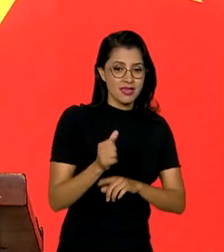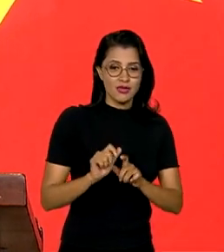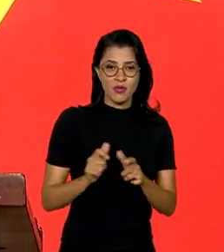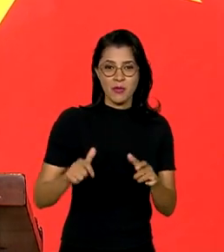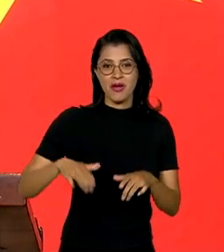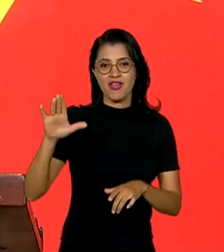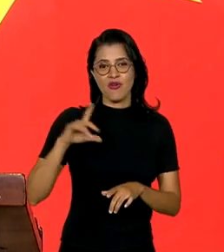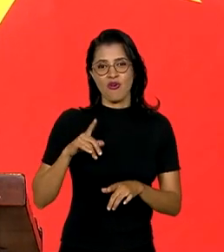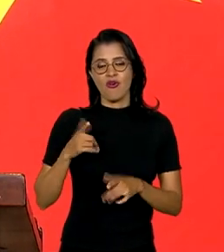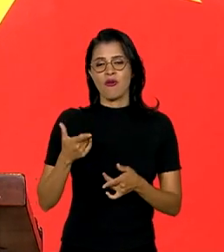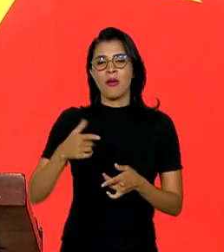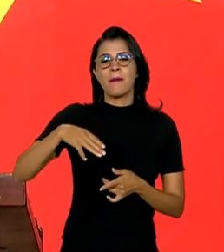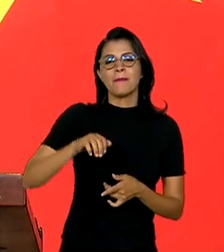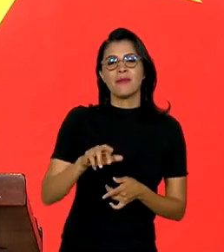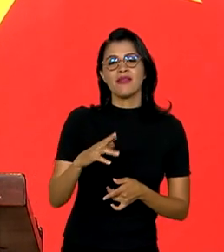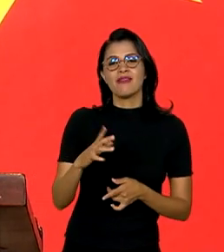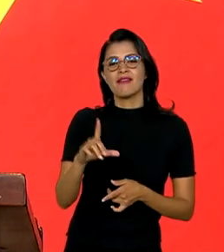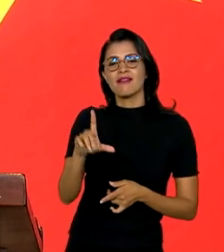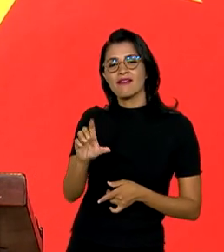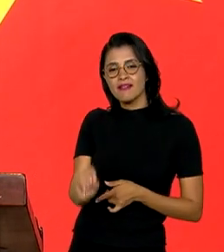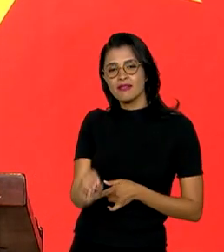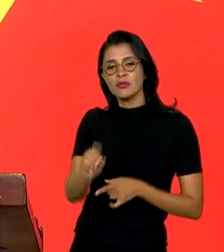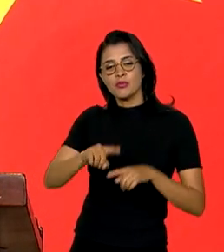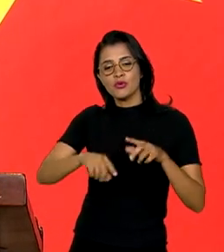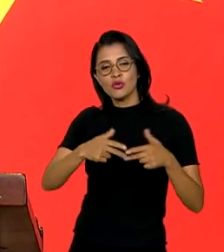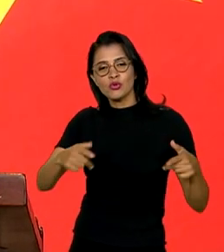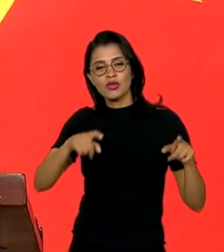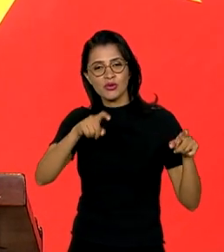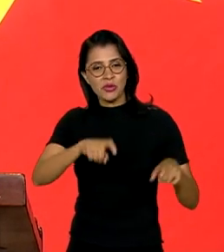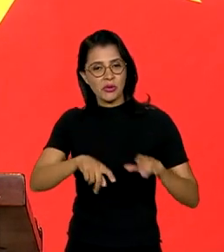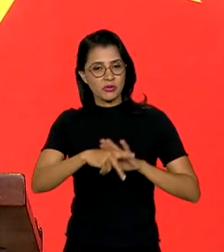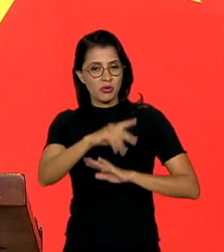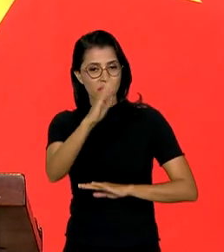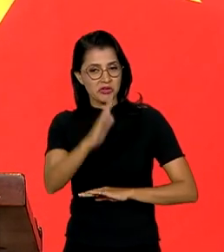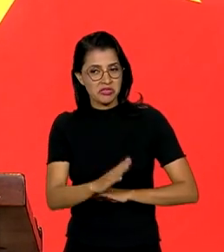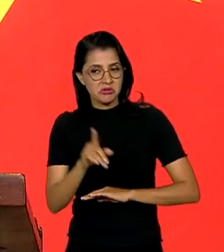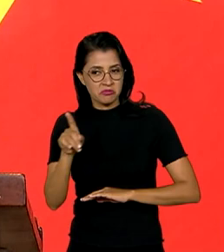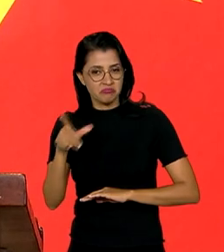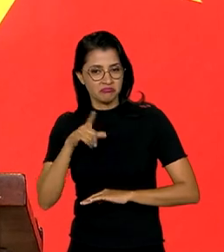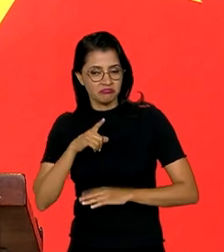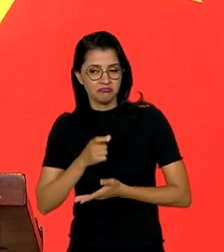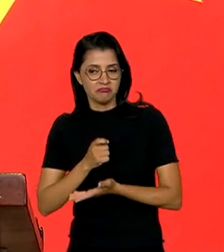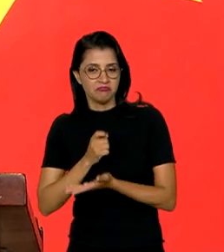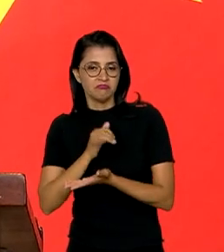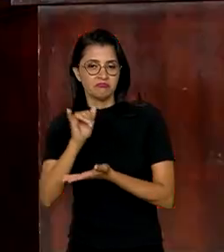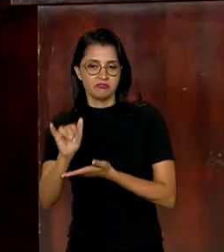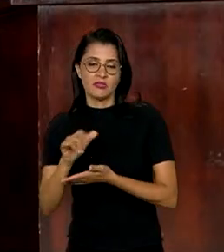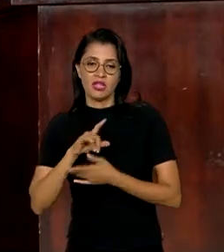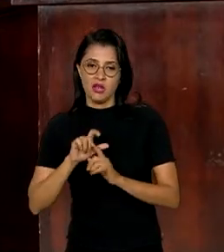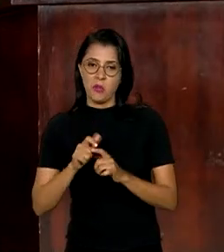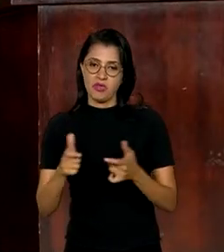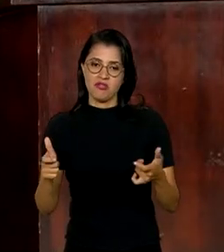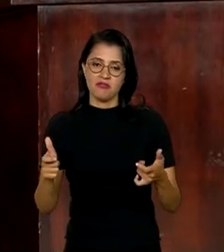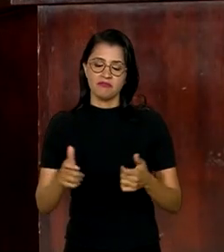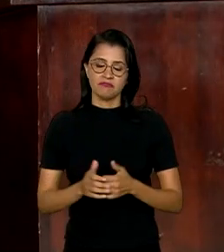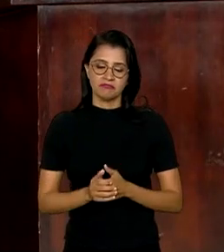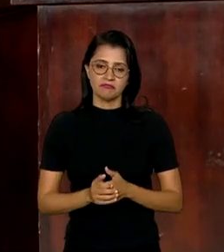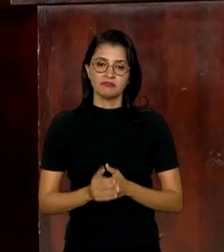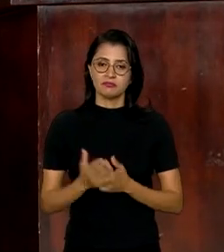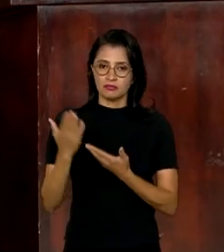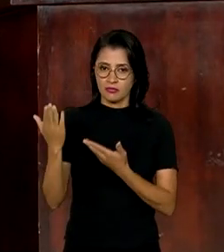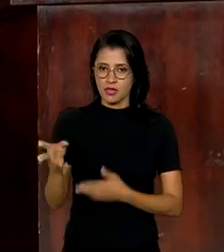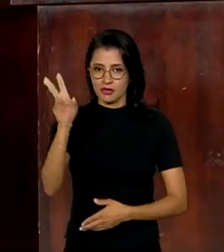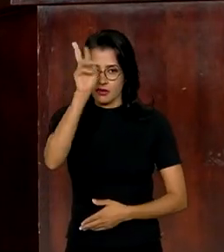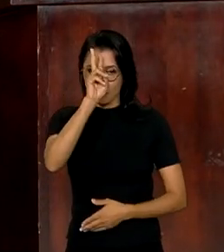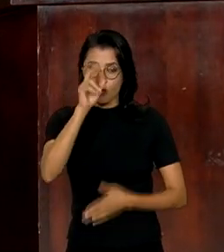mercado de produtos do agronegócio brasileiro. Queremos expandir esse fluxo. Pan Lin Xi lembrou